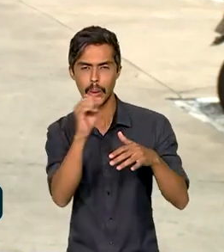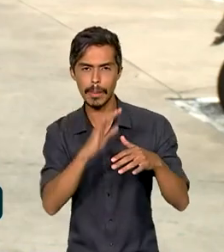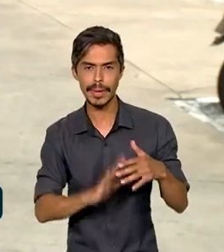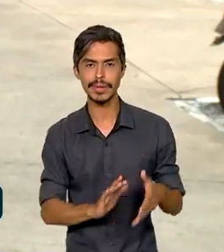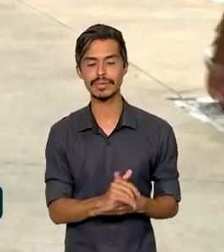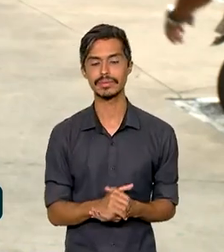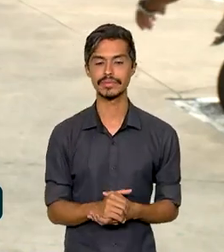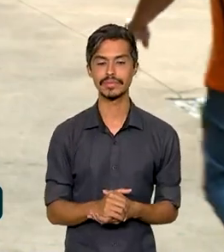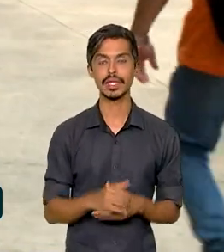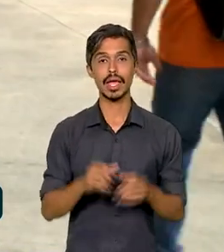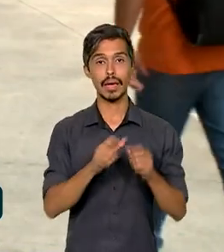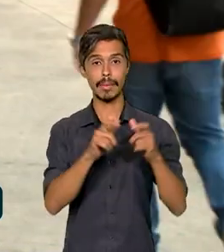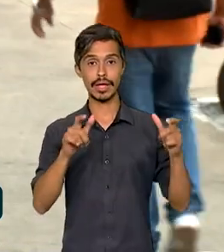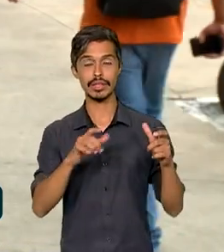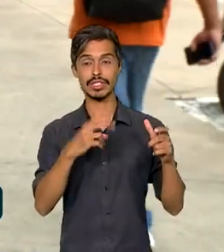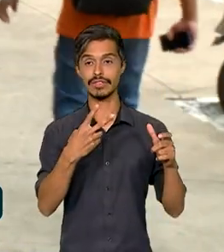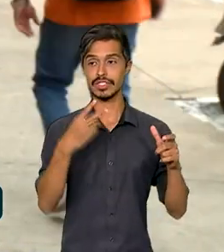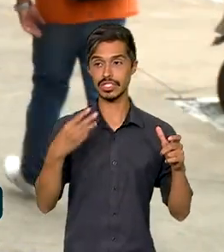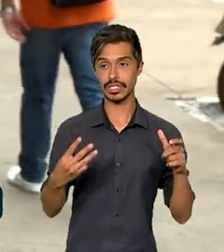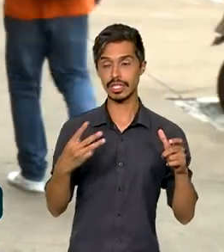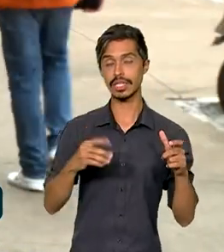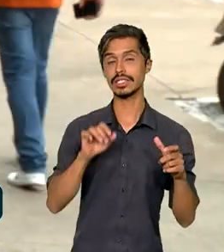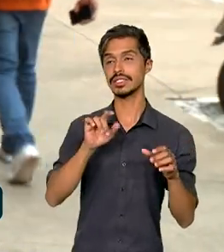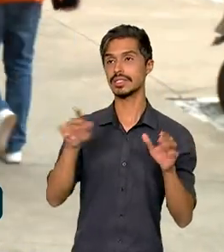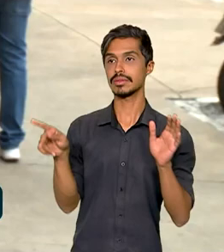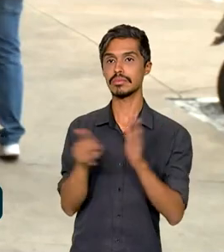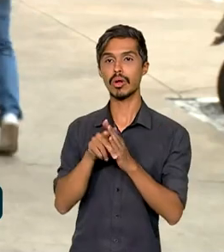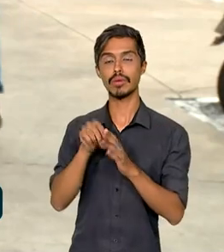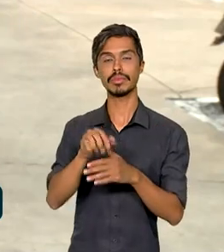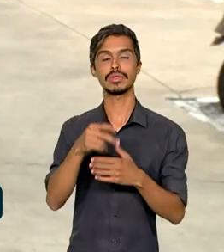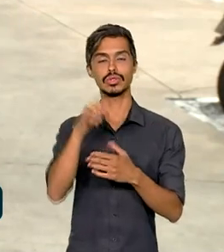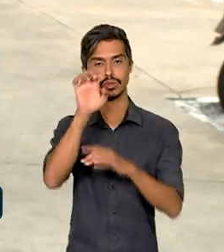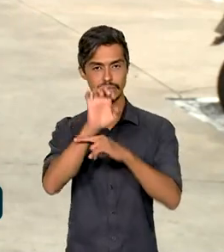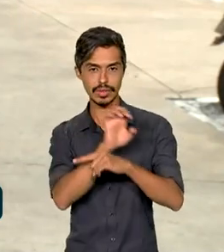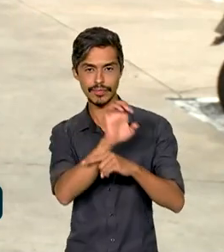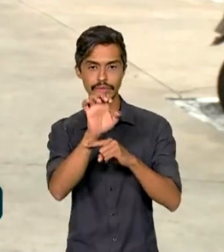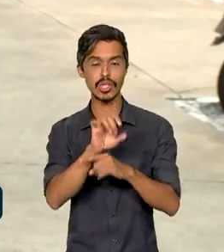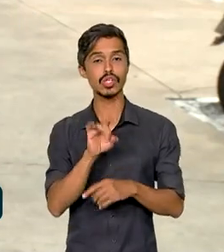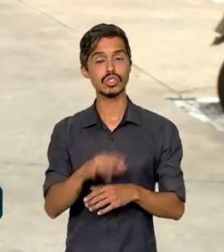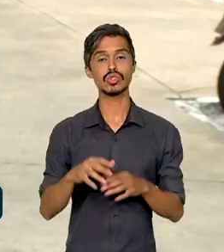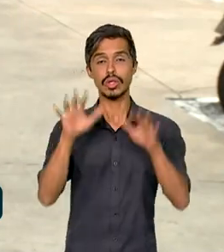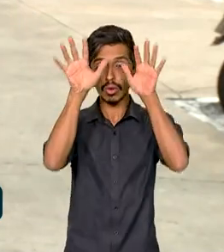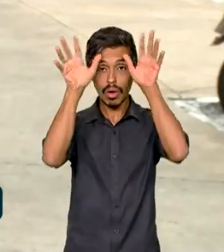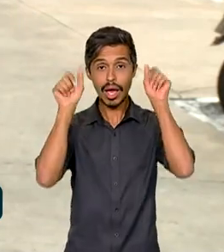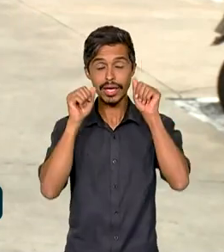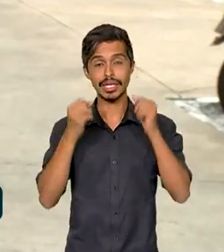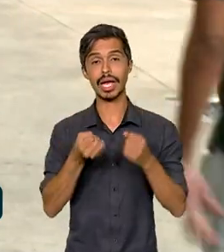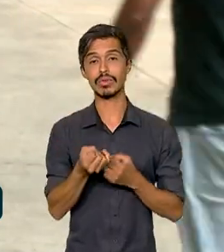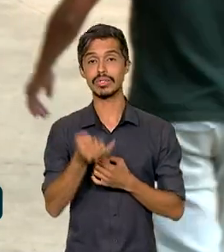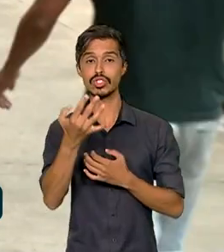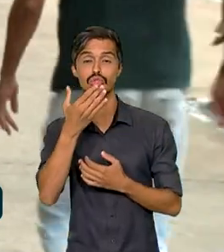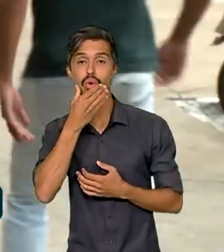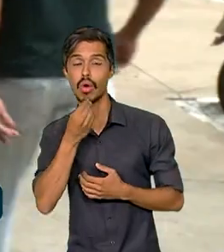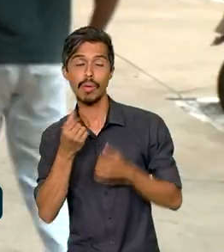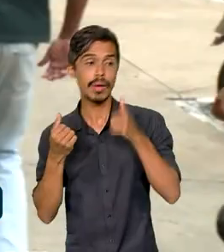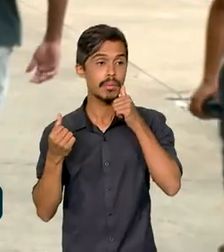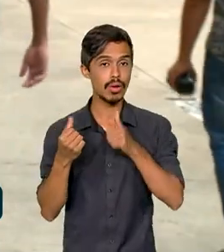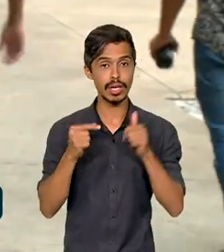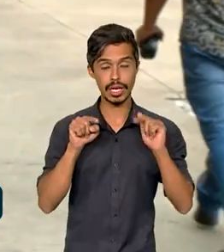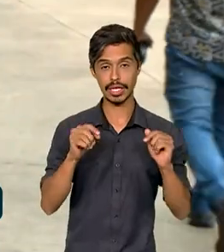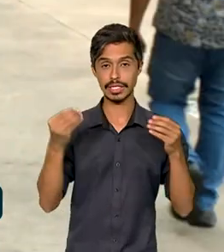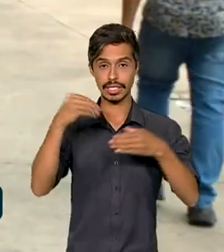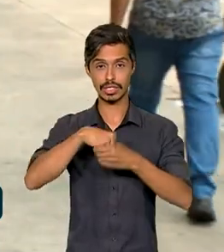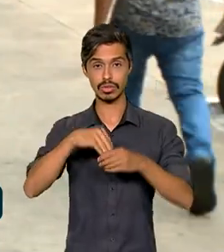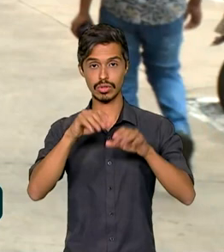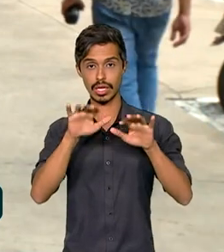maioria em 23 das 27 unidades da federação. Apenas no Acre, a proporção entre homens e mulheres na